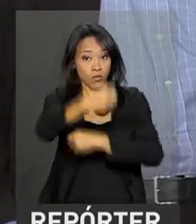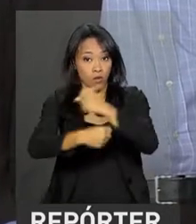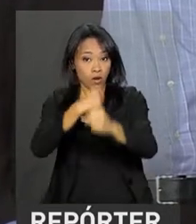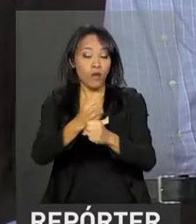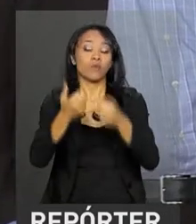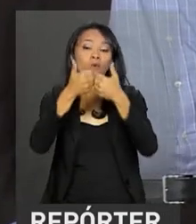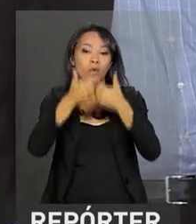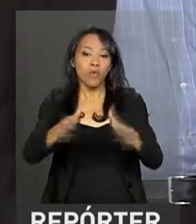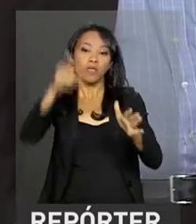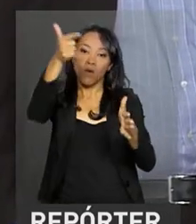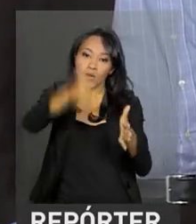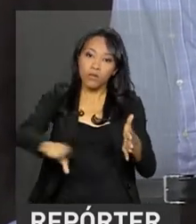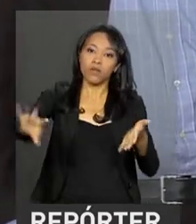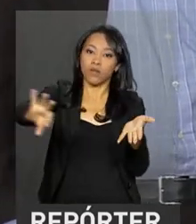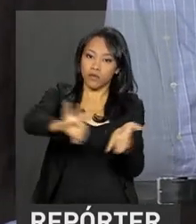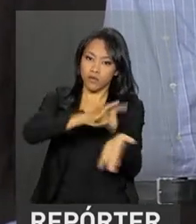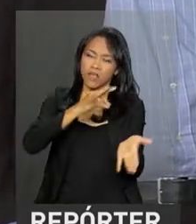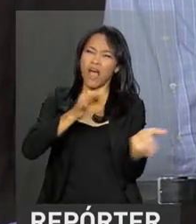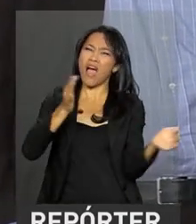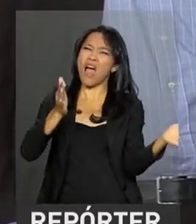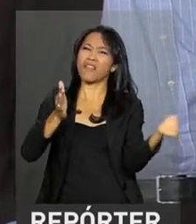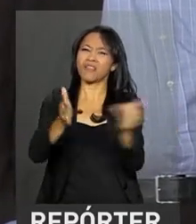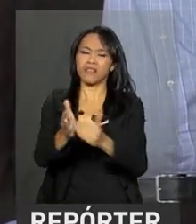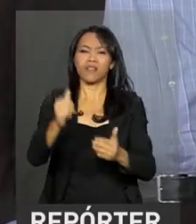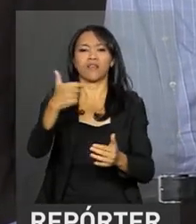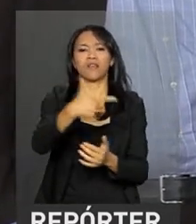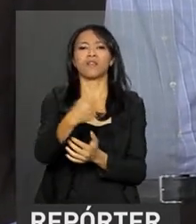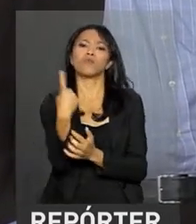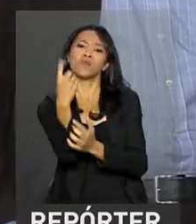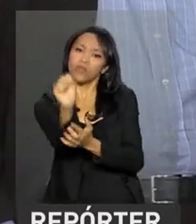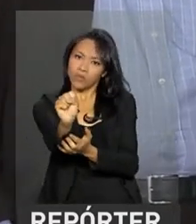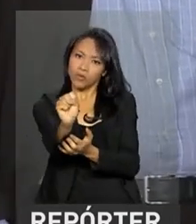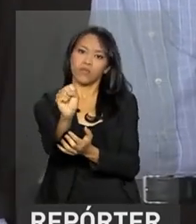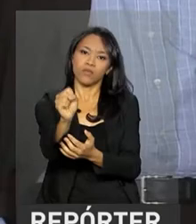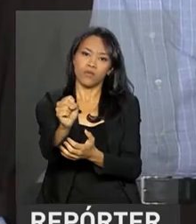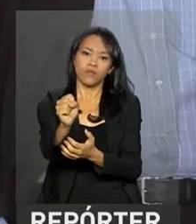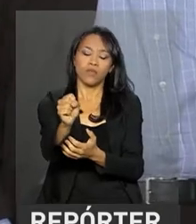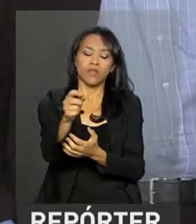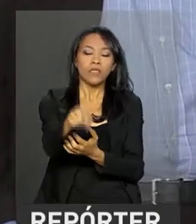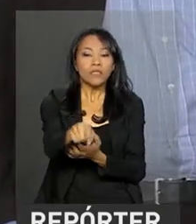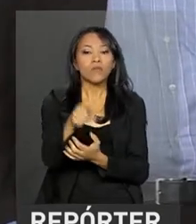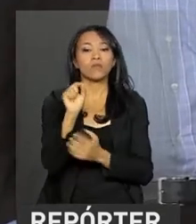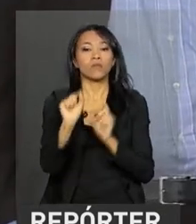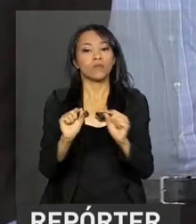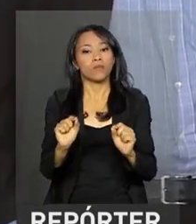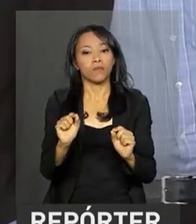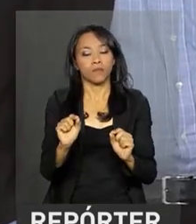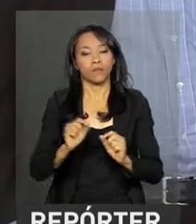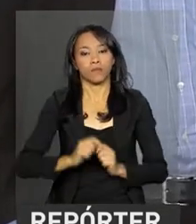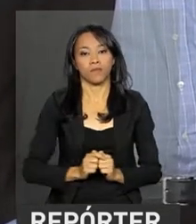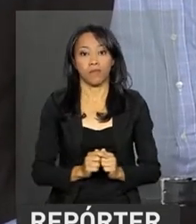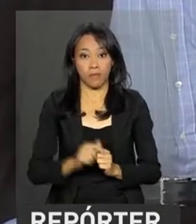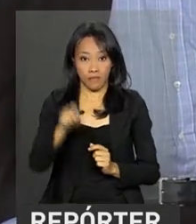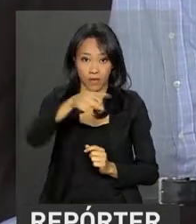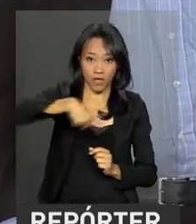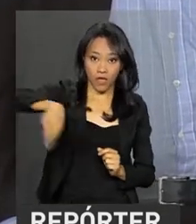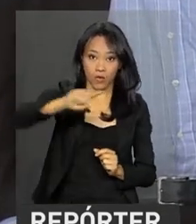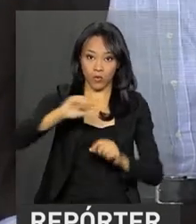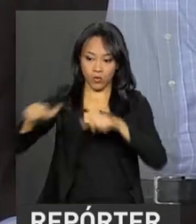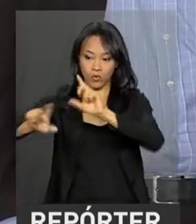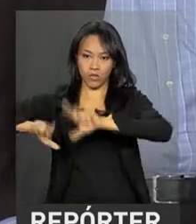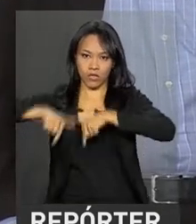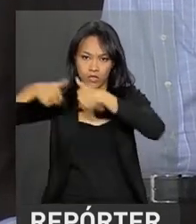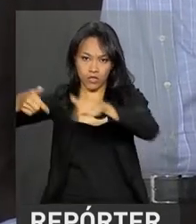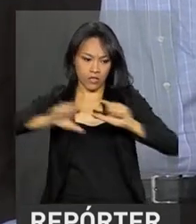vigorar até o final de 2018. E, evidentemente, tudo isto poderá indicar que a ação conjunta,